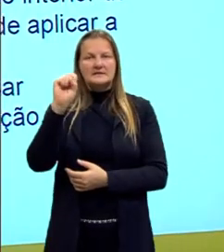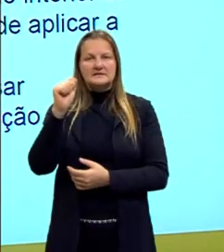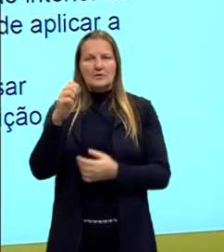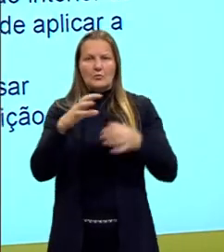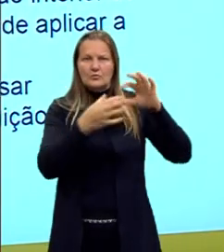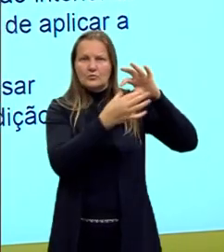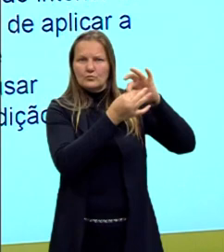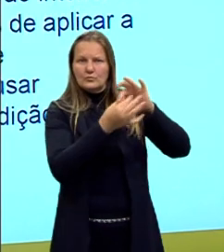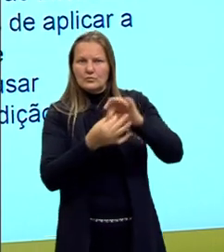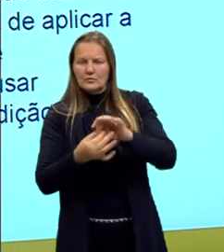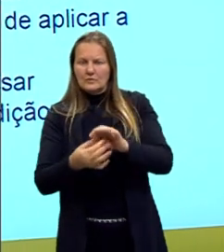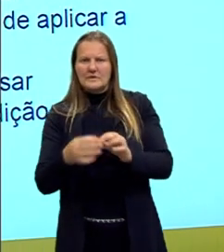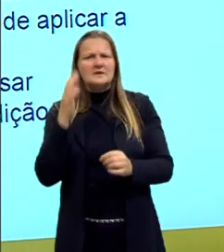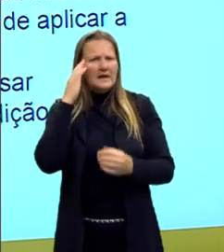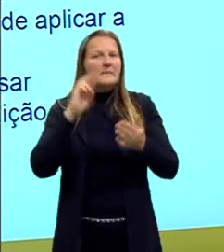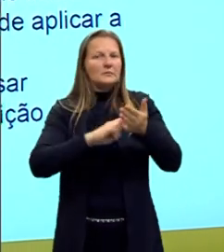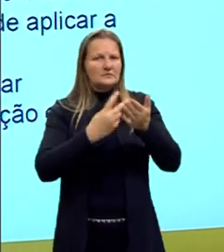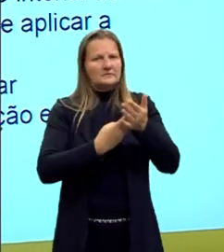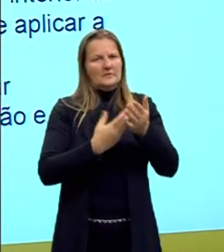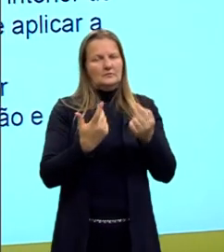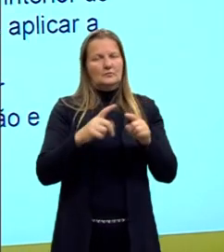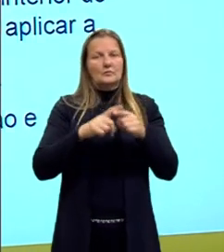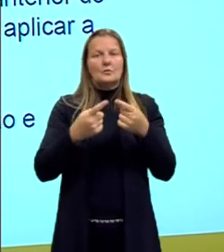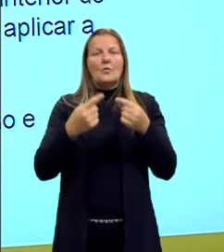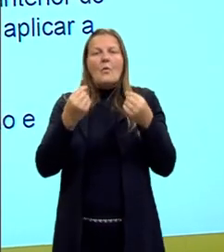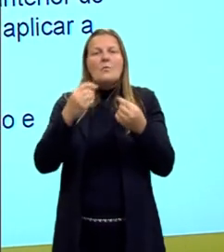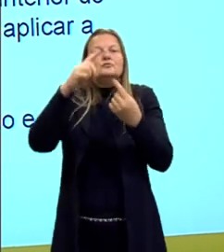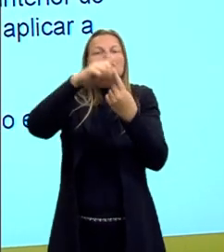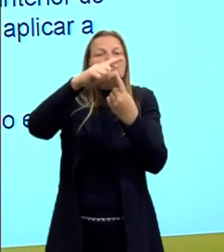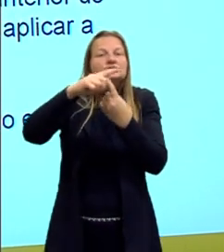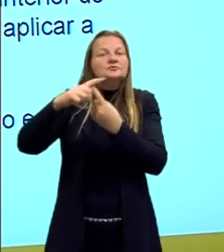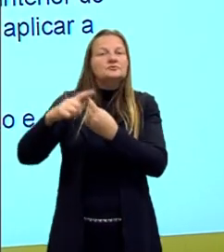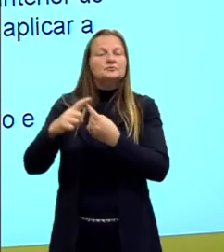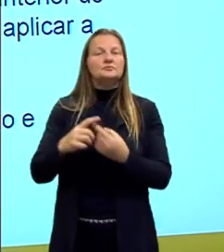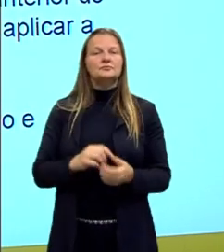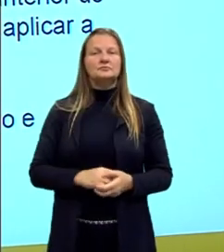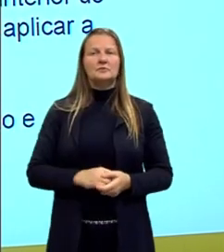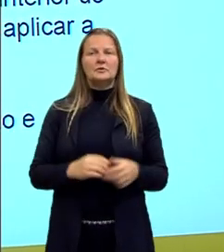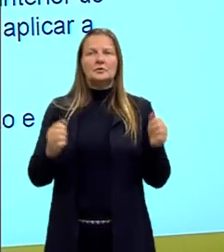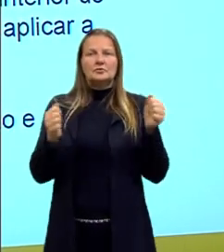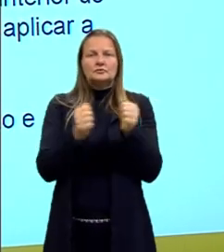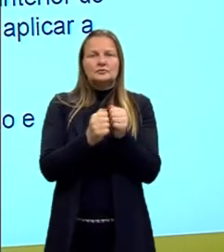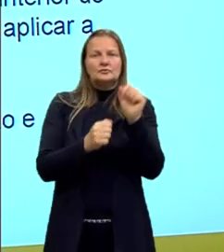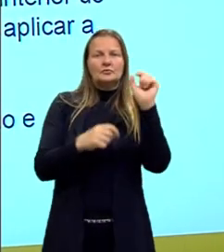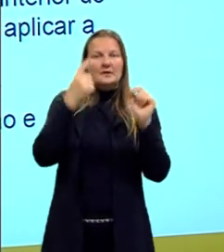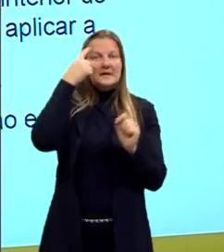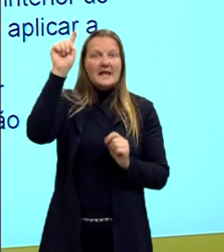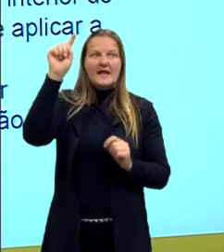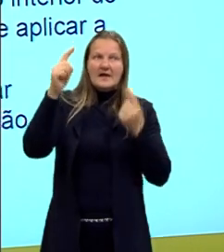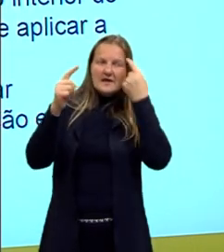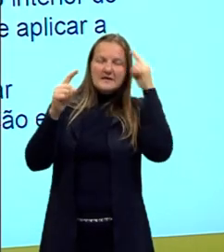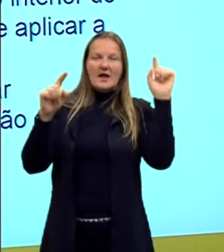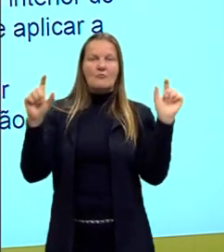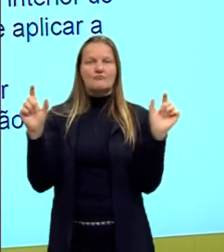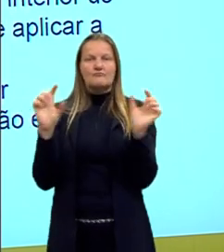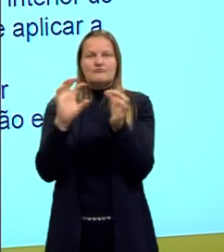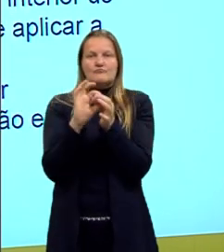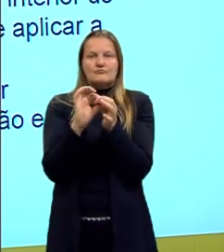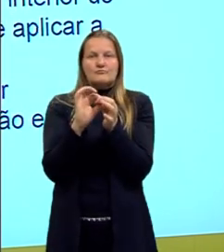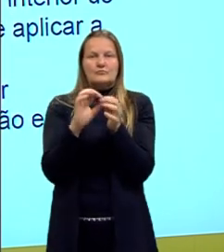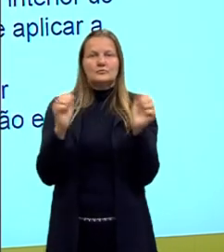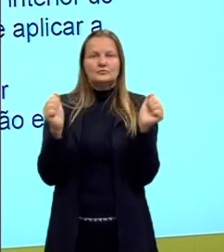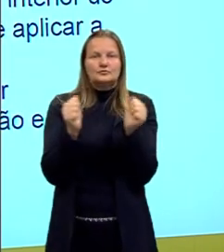Bom, tu já sabe o que significa coesão, né? Que é essa coisa de juntar uma ideia à outra e fazer com que ela seja